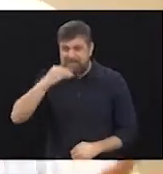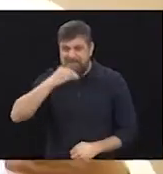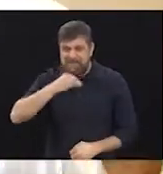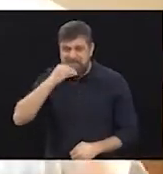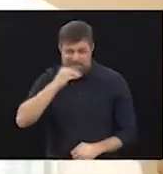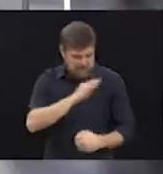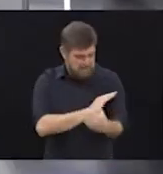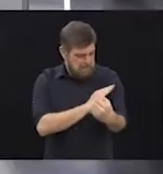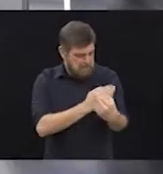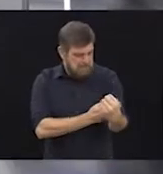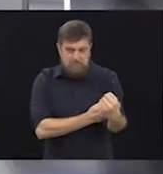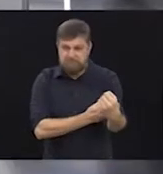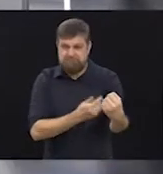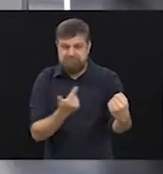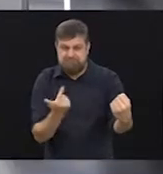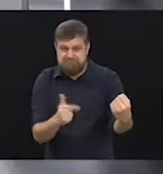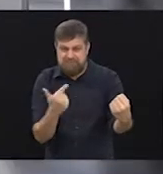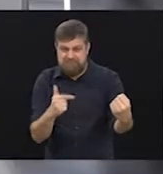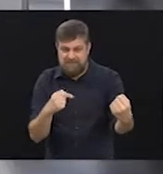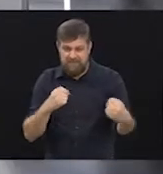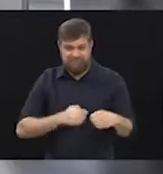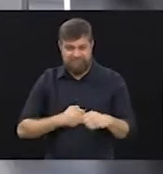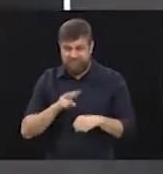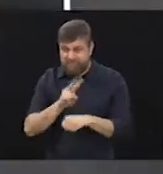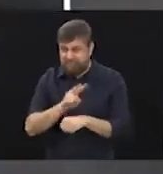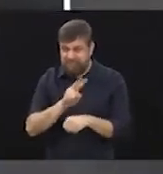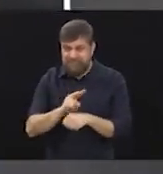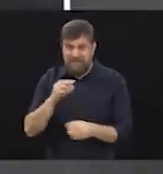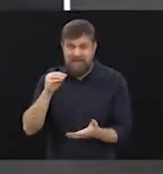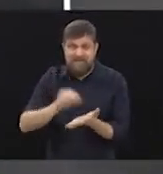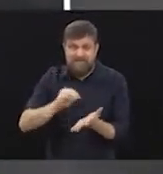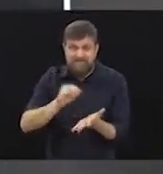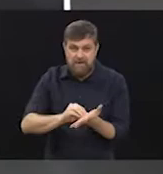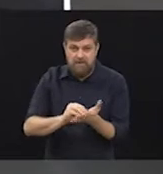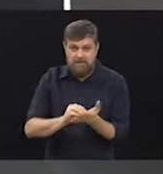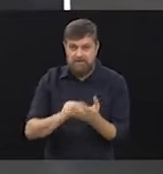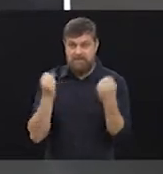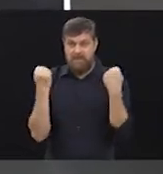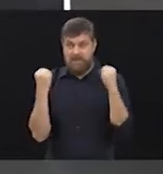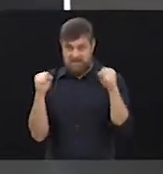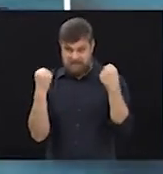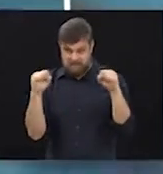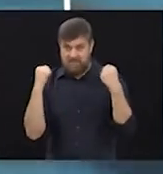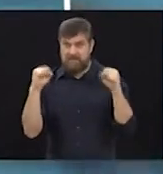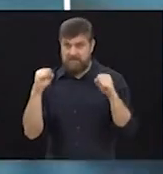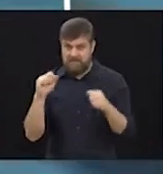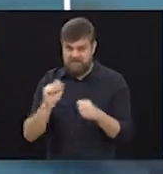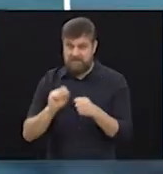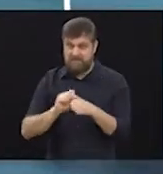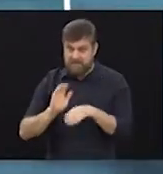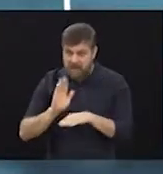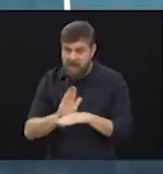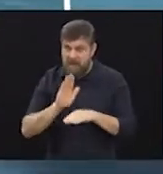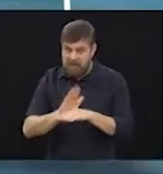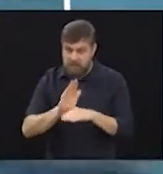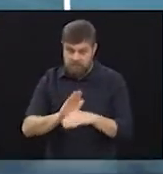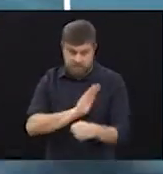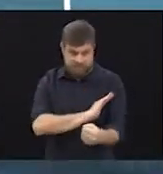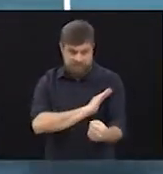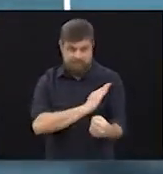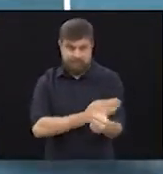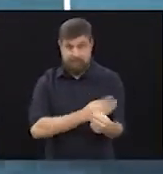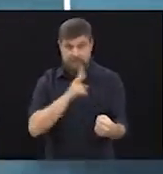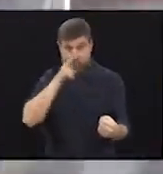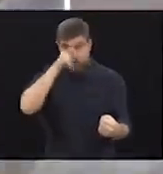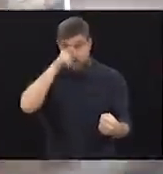é uma articulação mais desprotegida também. Então, atividade física balanceada, com fortalecimento da